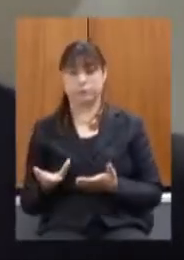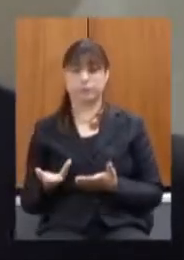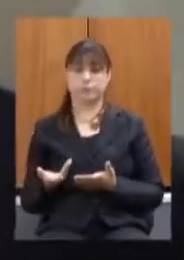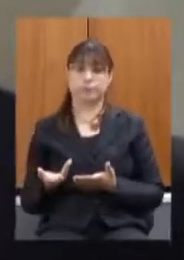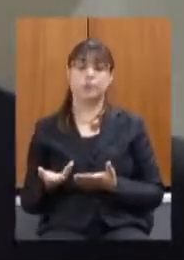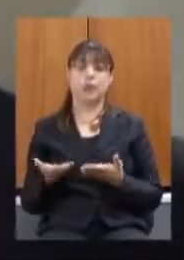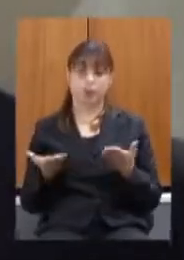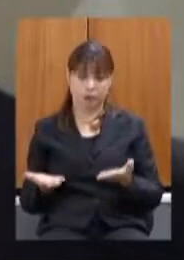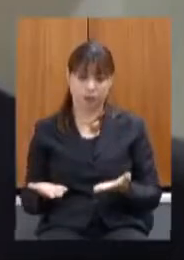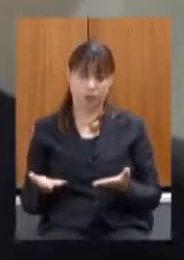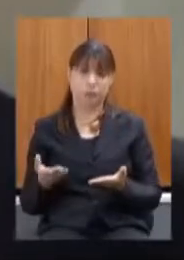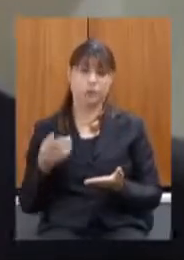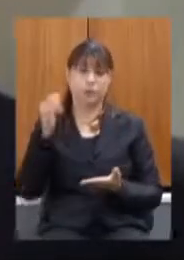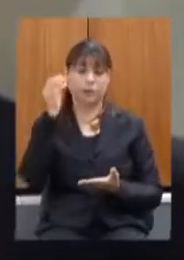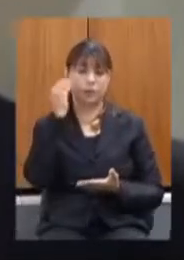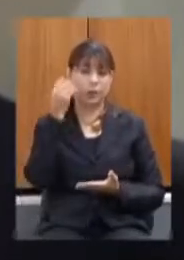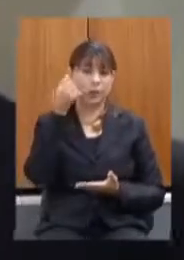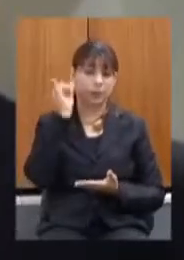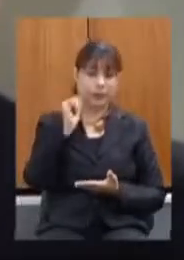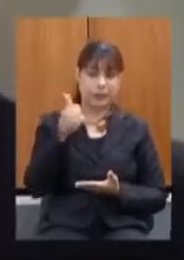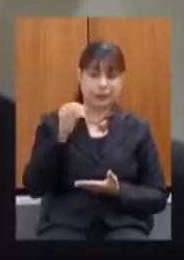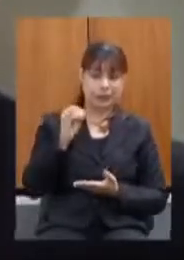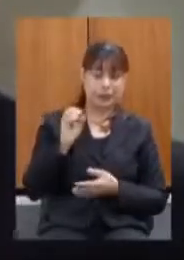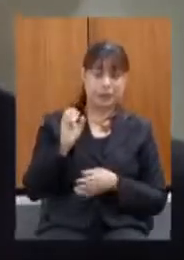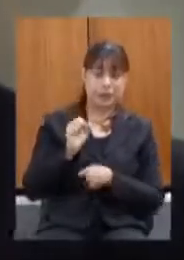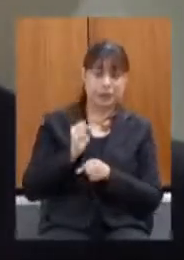evitar que se demorasse dez anos fez-se um acordo